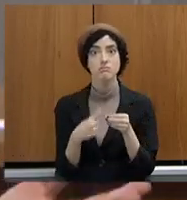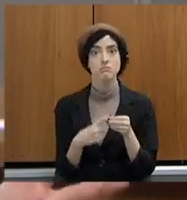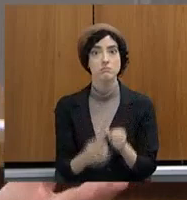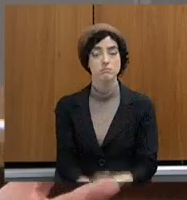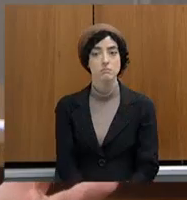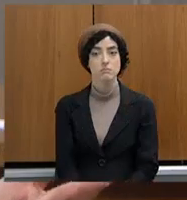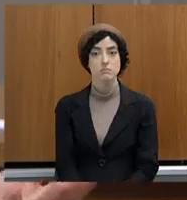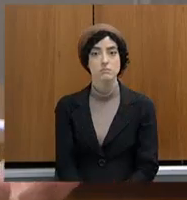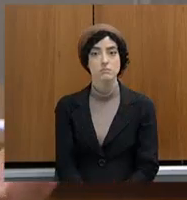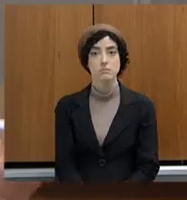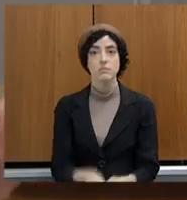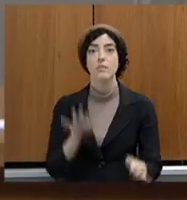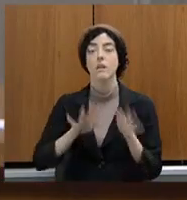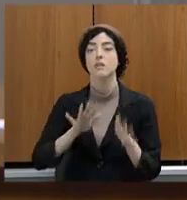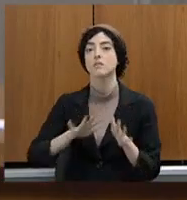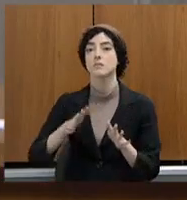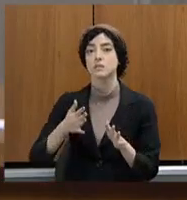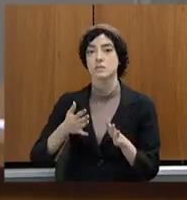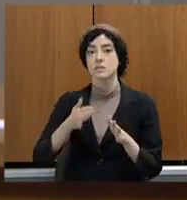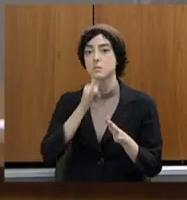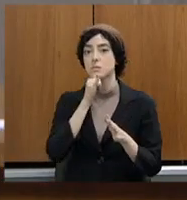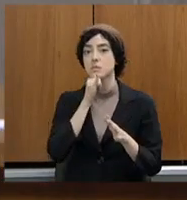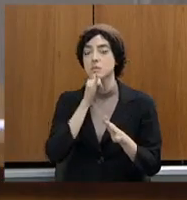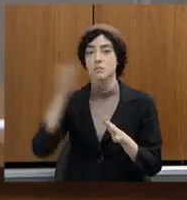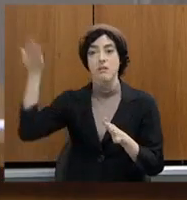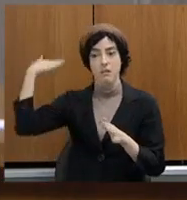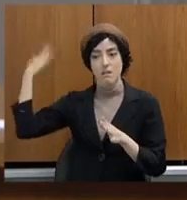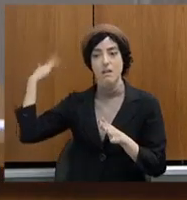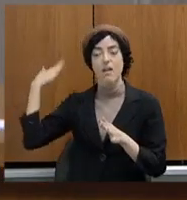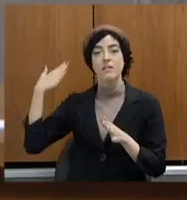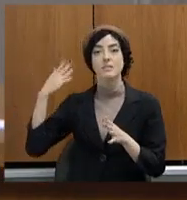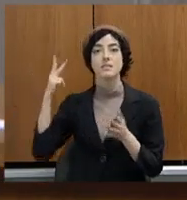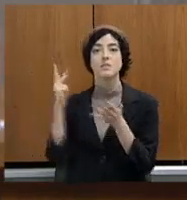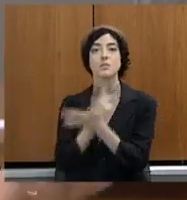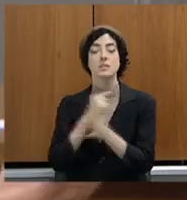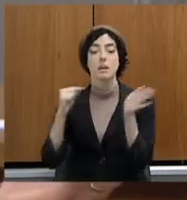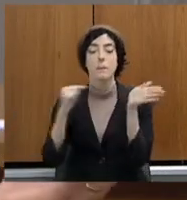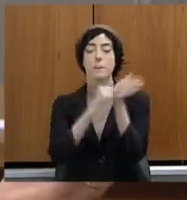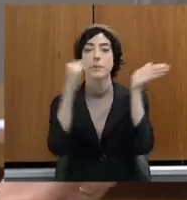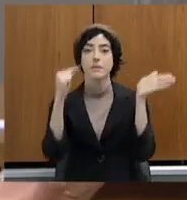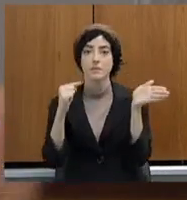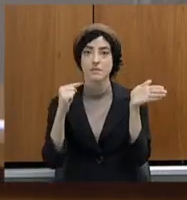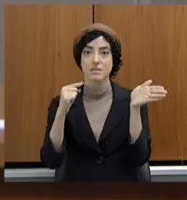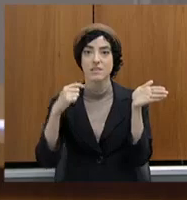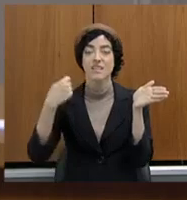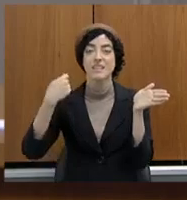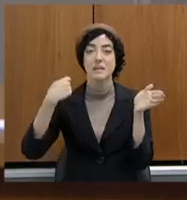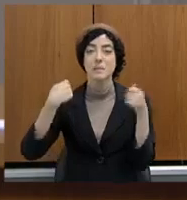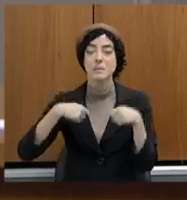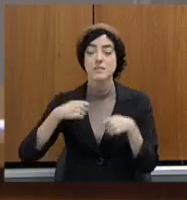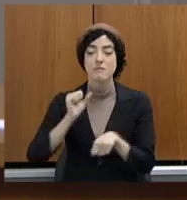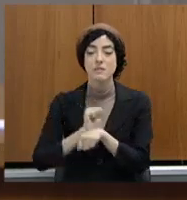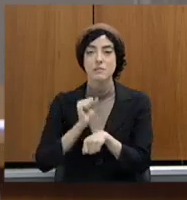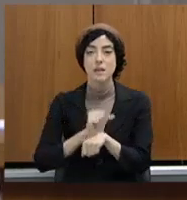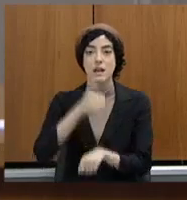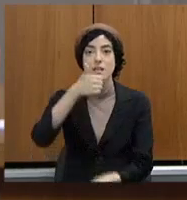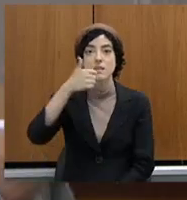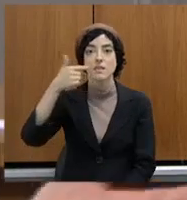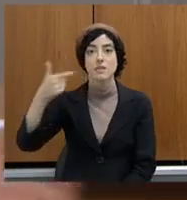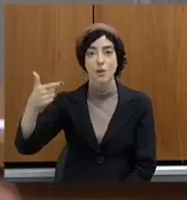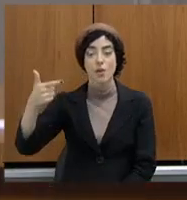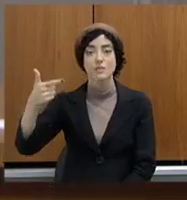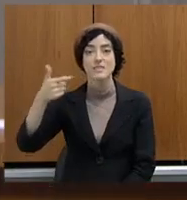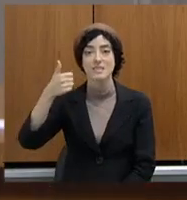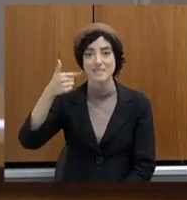12 horas. Ficavam ali esperando a ocorrência. Alguns iam para casa esperar a ocorrência, quando era